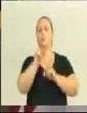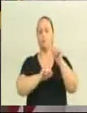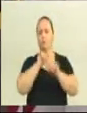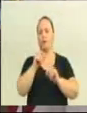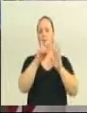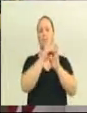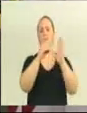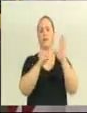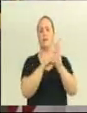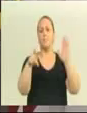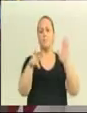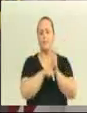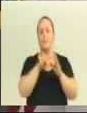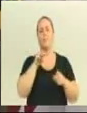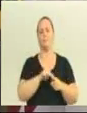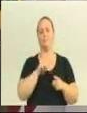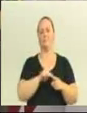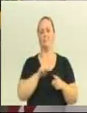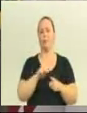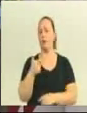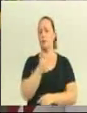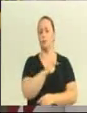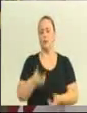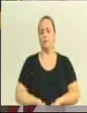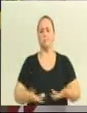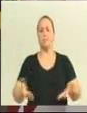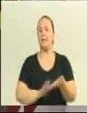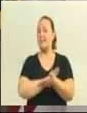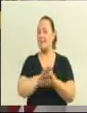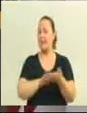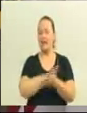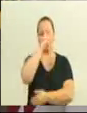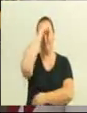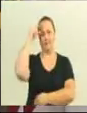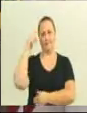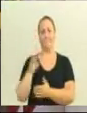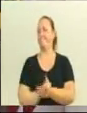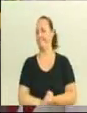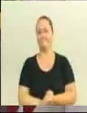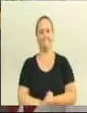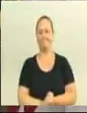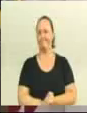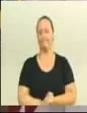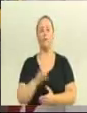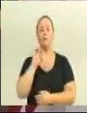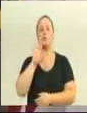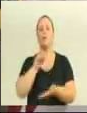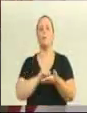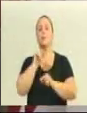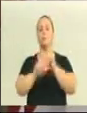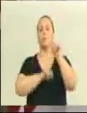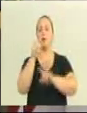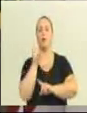desapropriar e não tem custo absolutamente nenhum. Simplesmente se dá nome às ruas